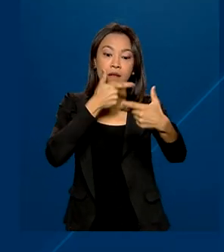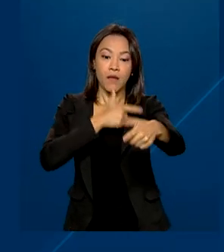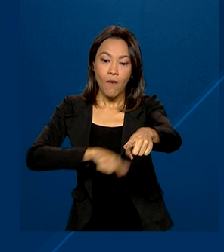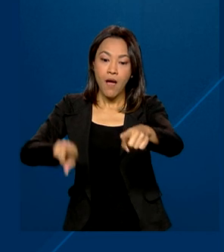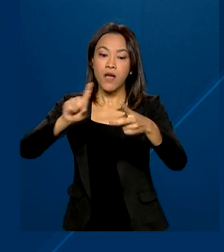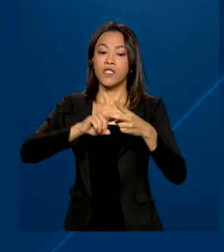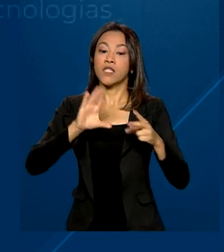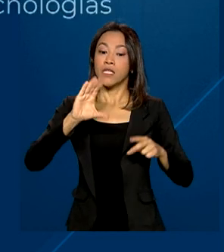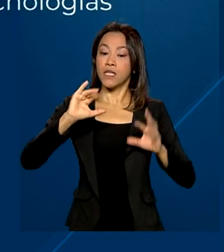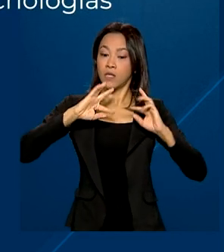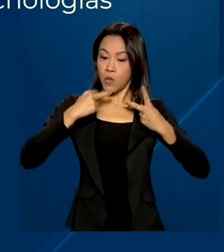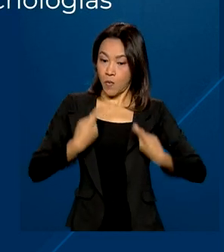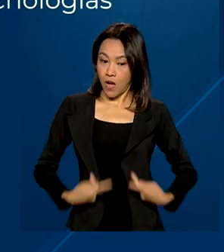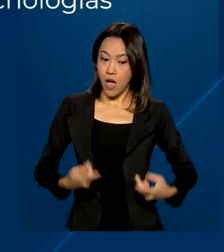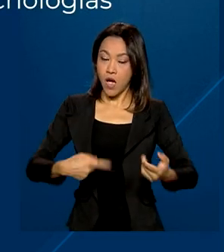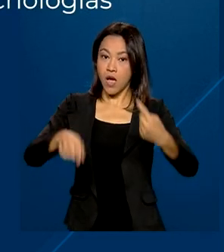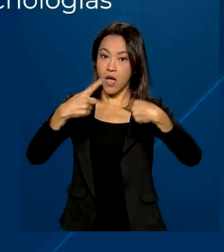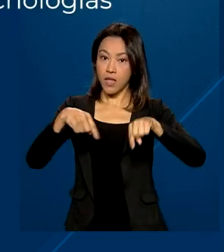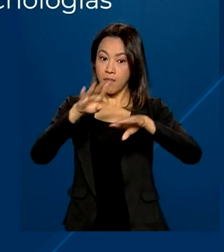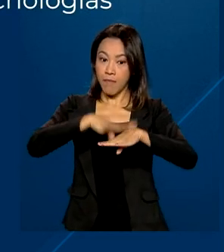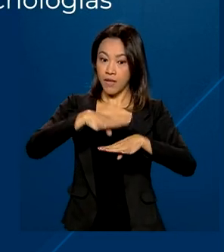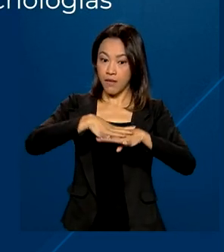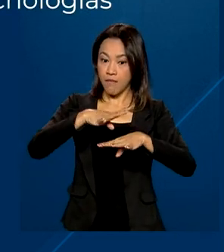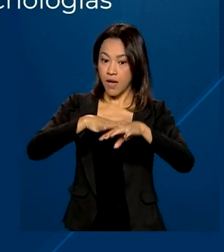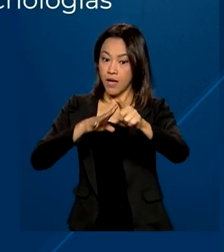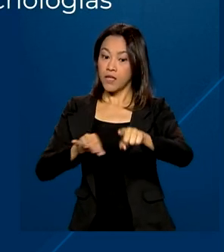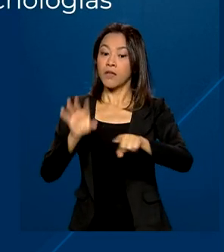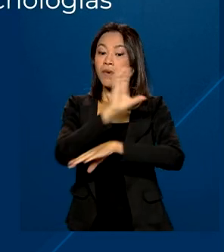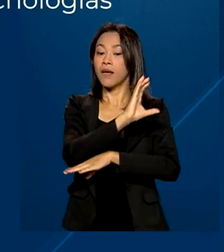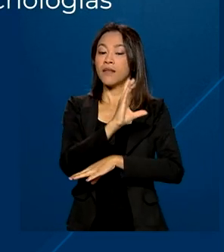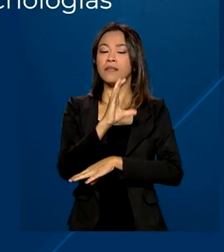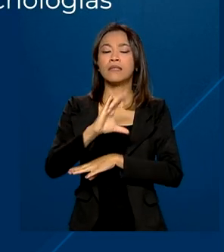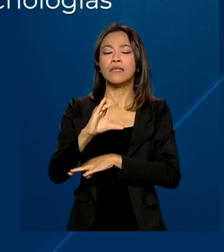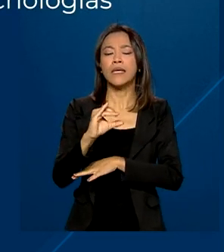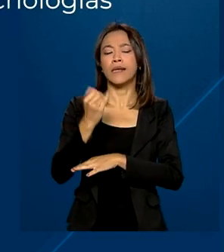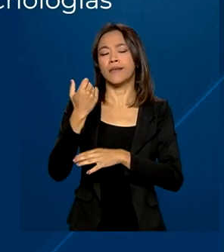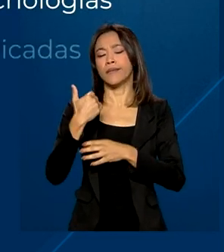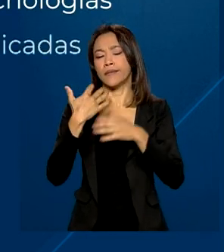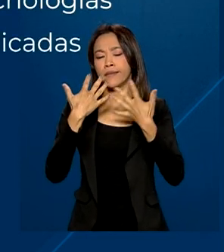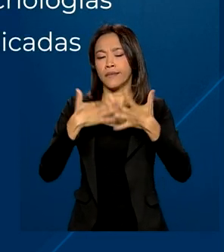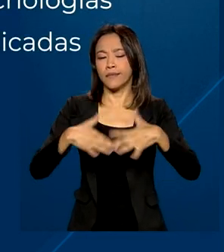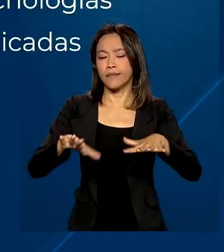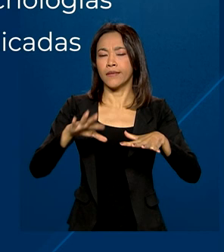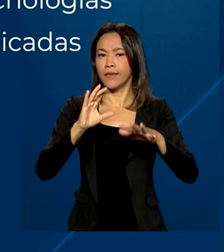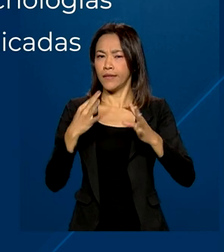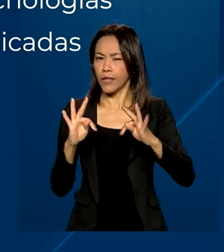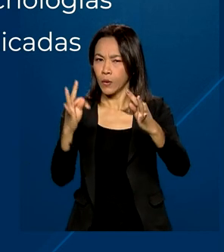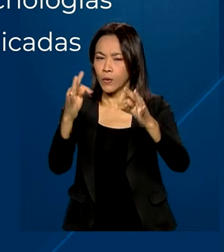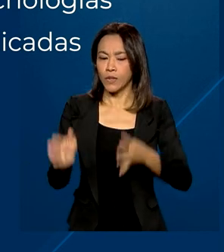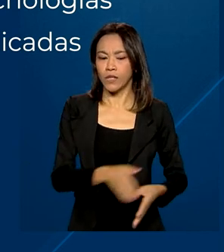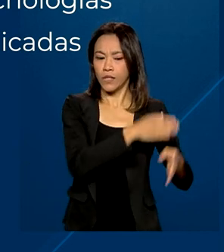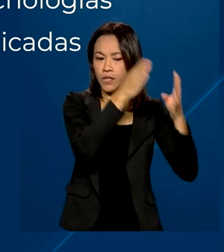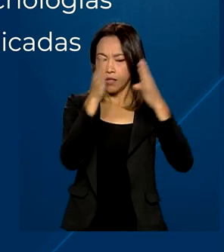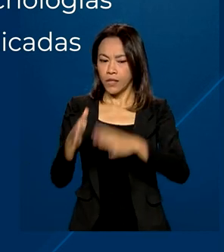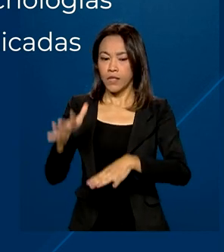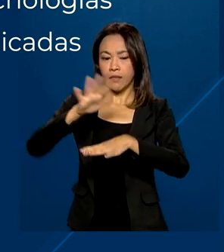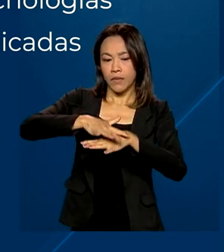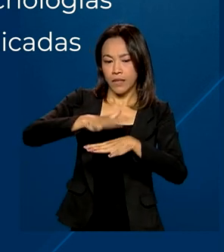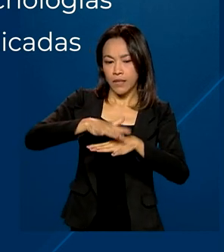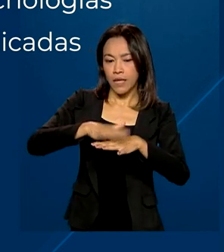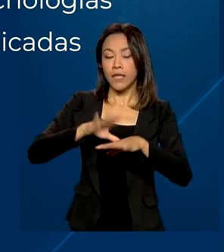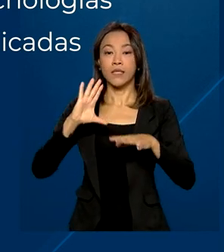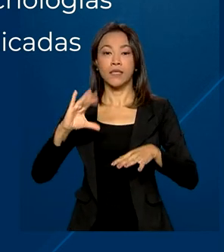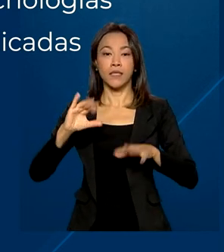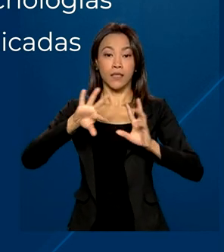sociais aplicadas, matemática mais ciências da natureza e suas tecnologias, matemática mais ciências